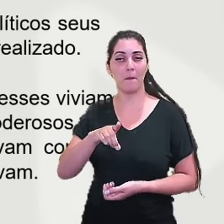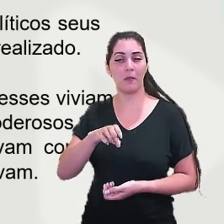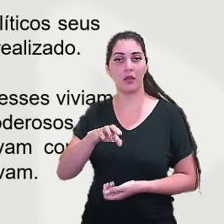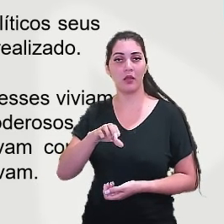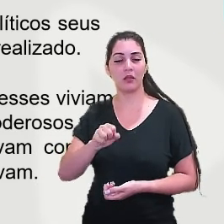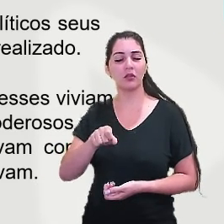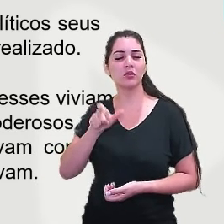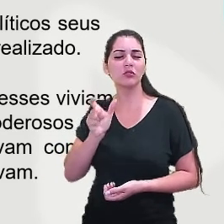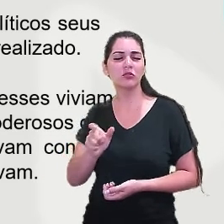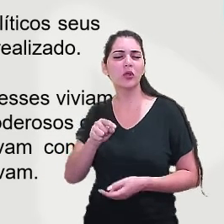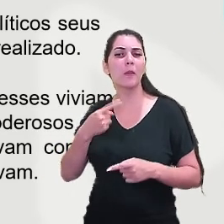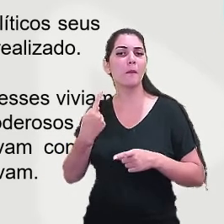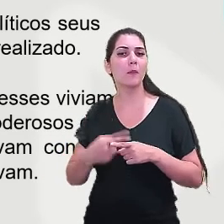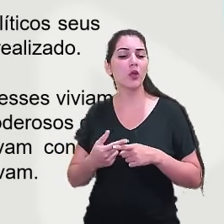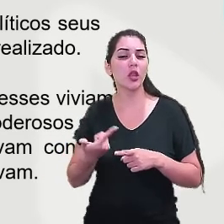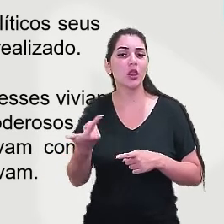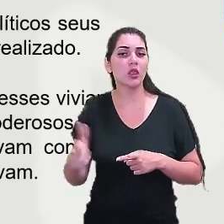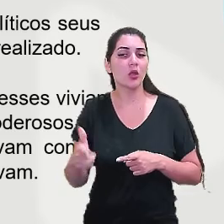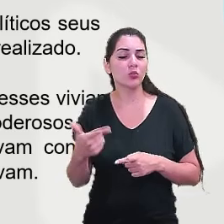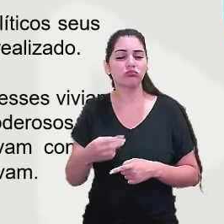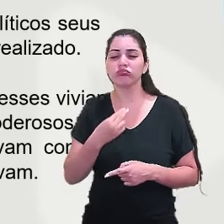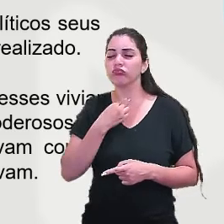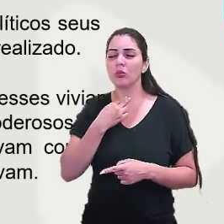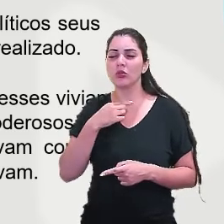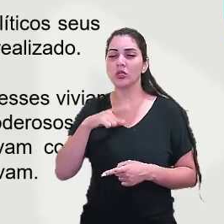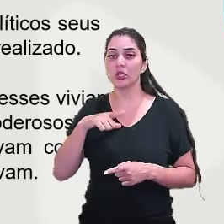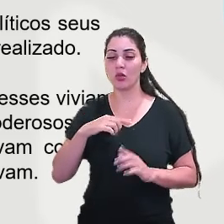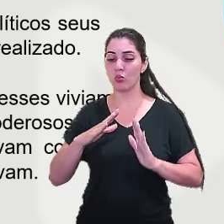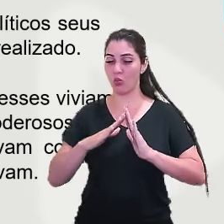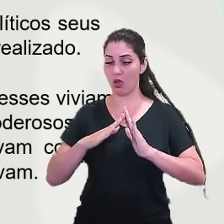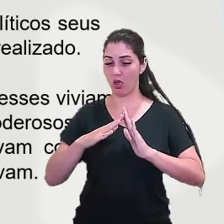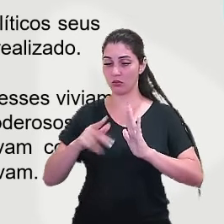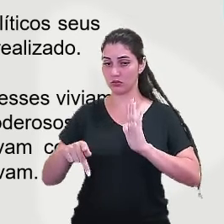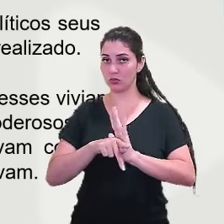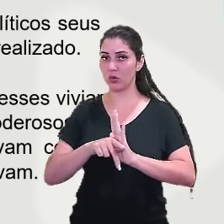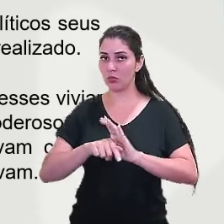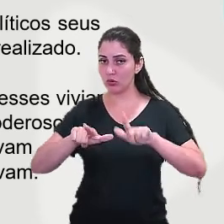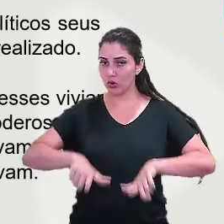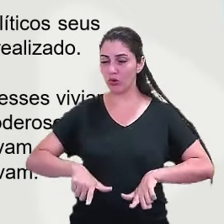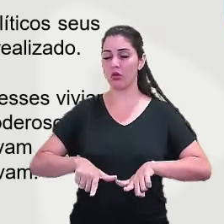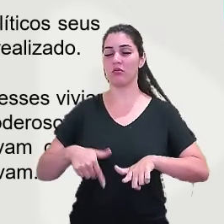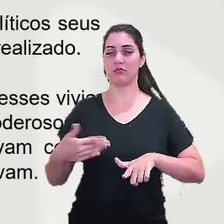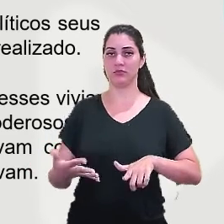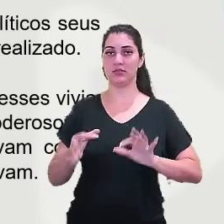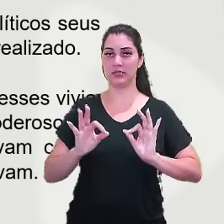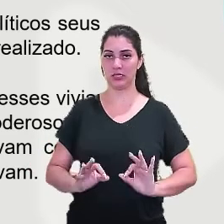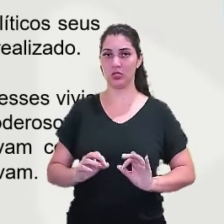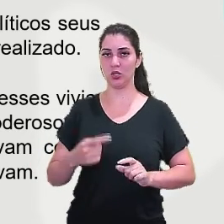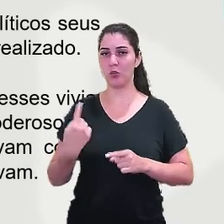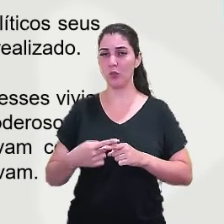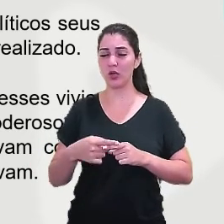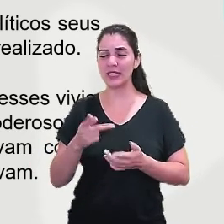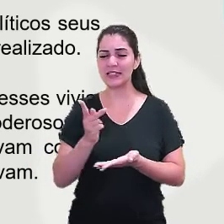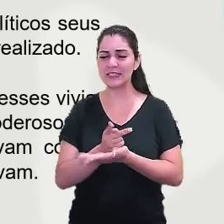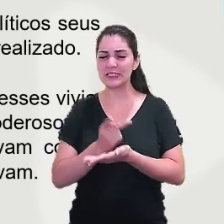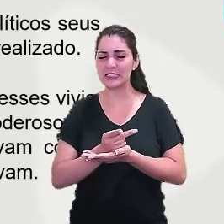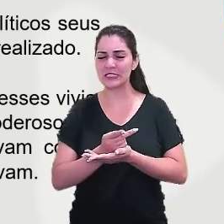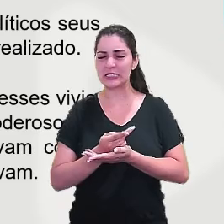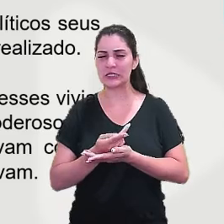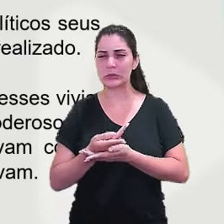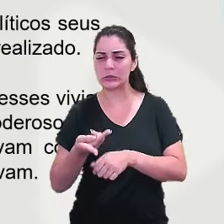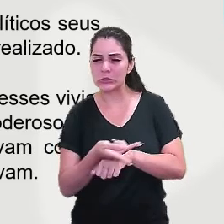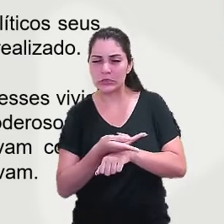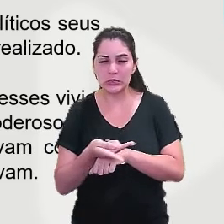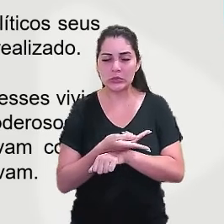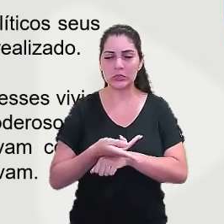Eles não poderiam ter um local físico, desculpem, porque eles viviam em constante perseguição com a polícia, e eles